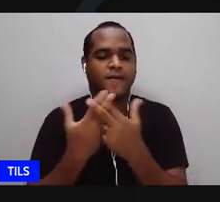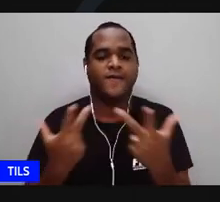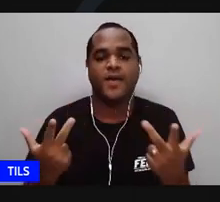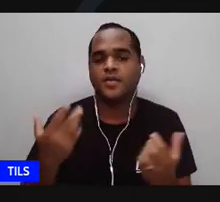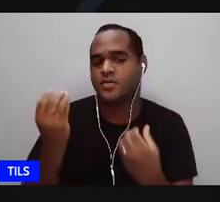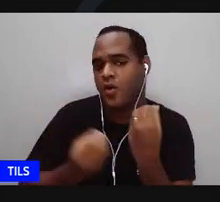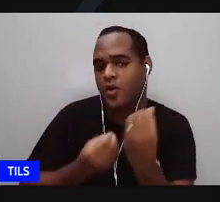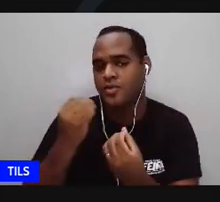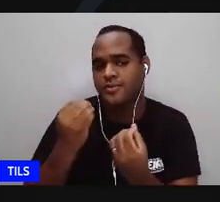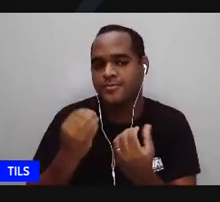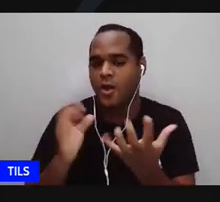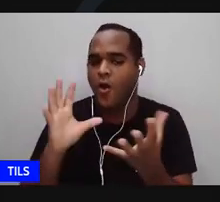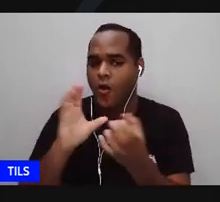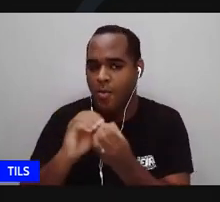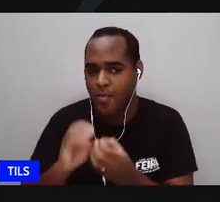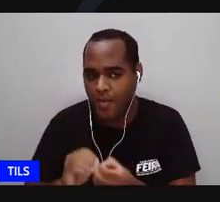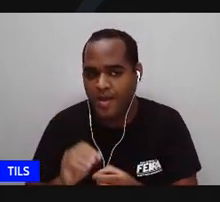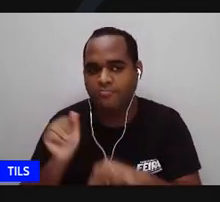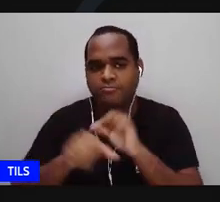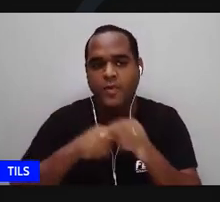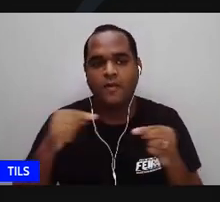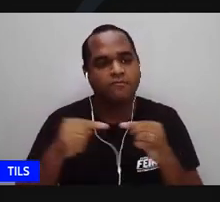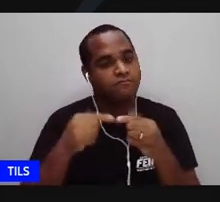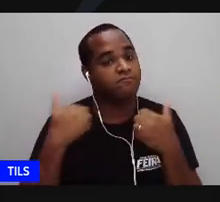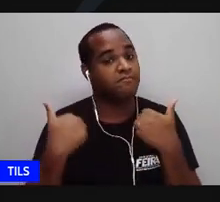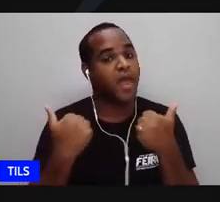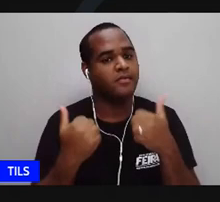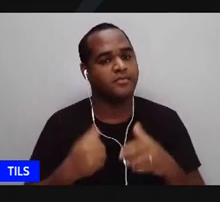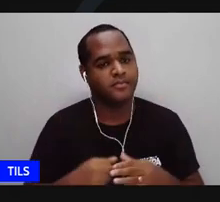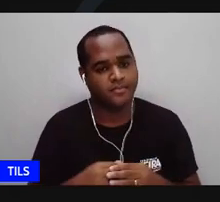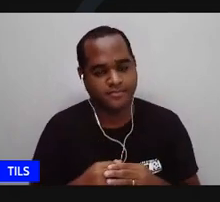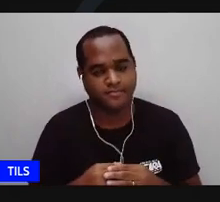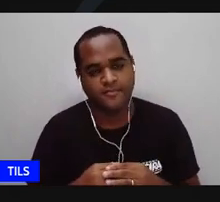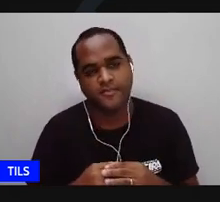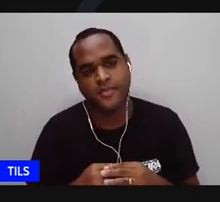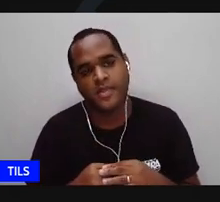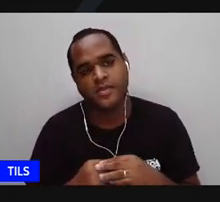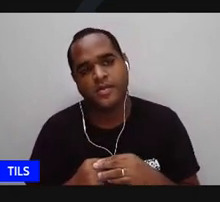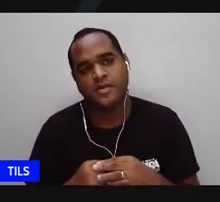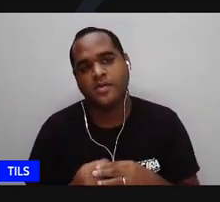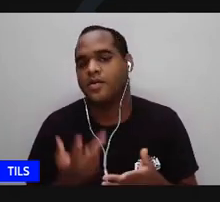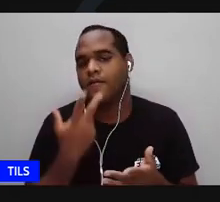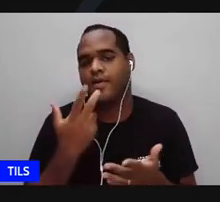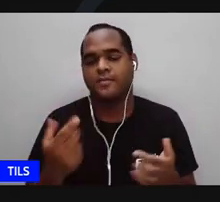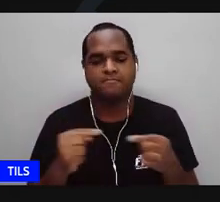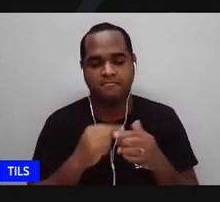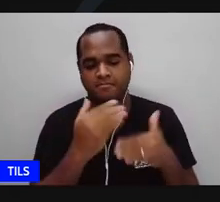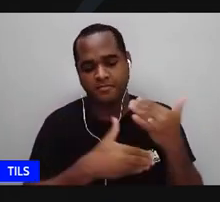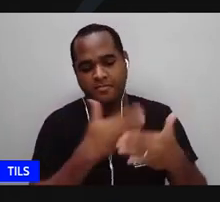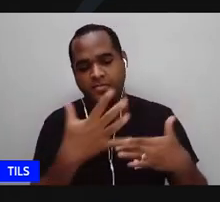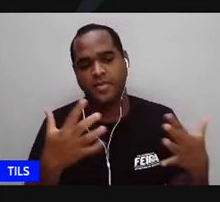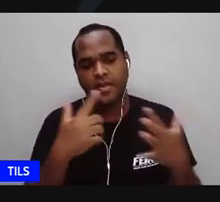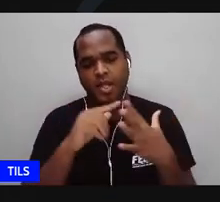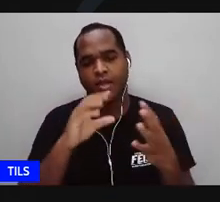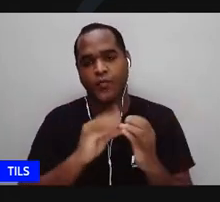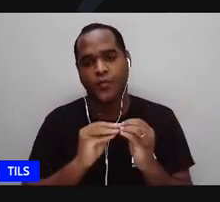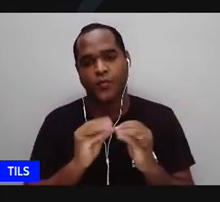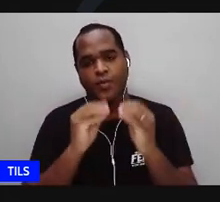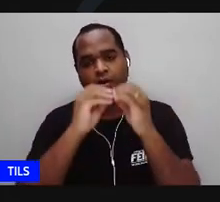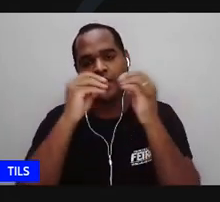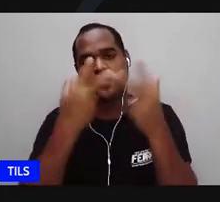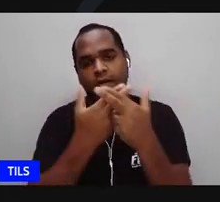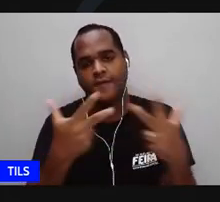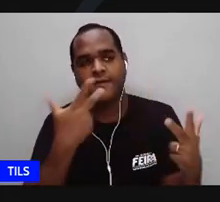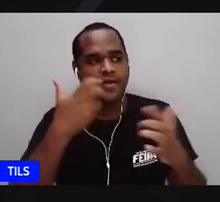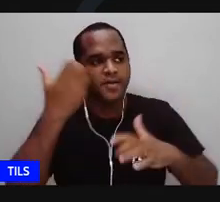otimizar e fazer isso de forma muito positiva construindo o nosso dia a dia somando com os outros fatos que é